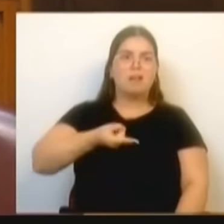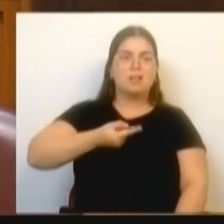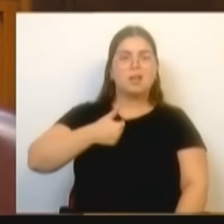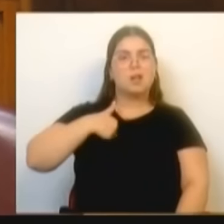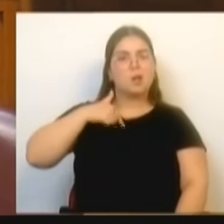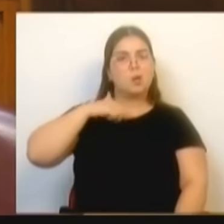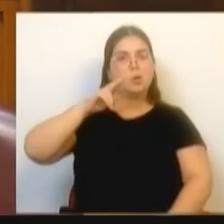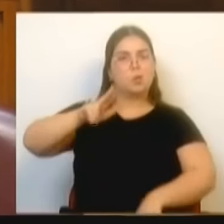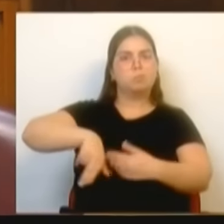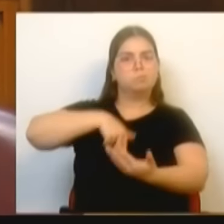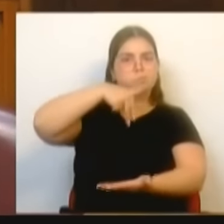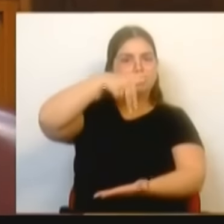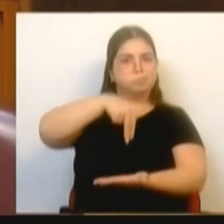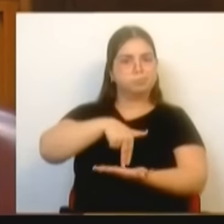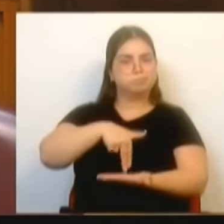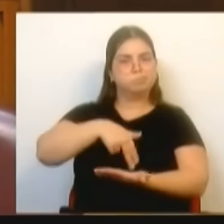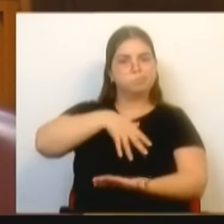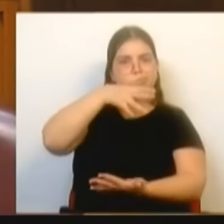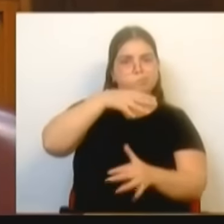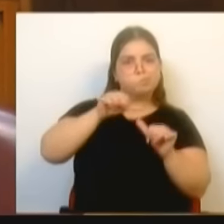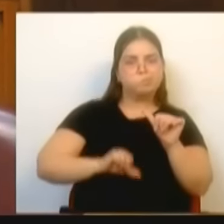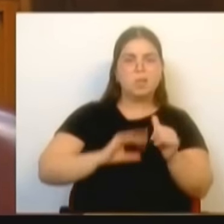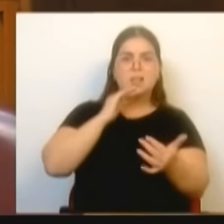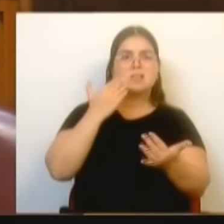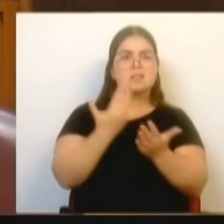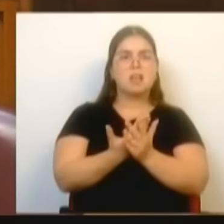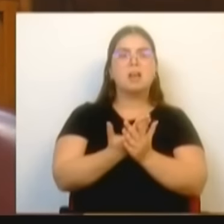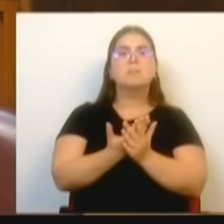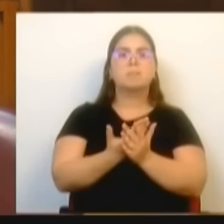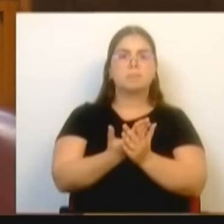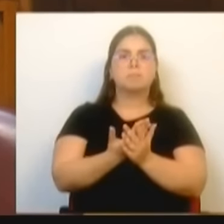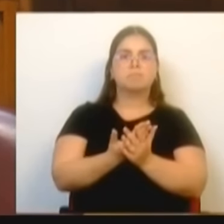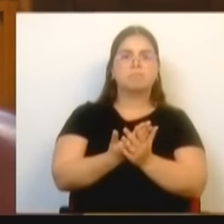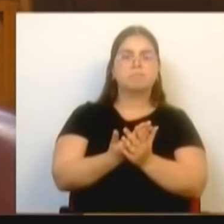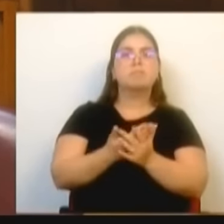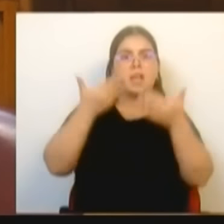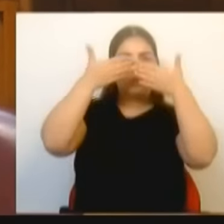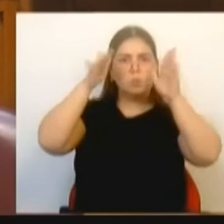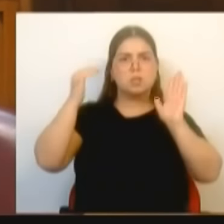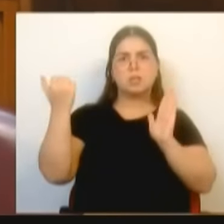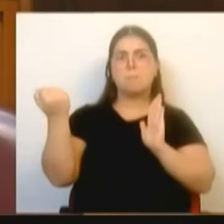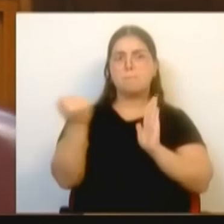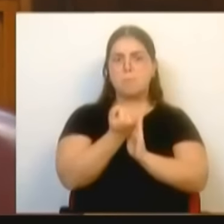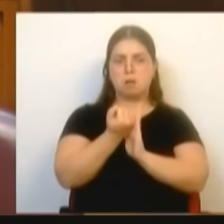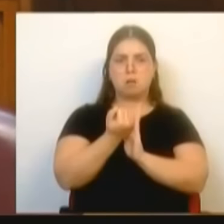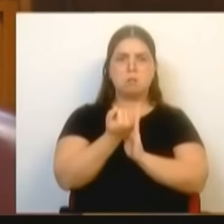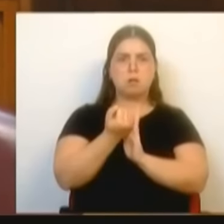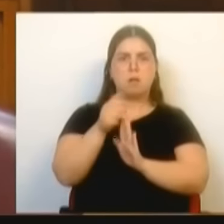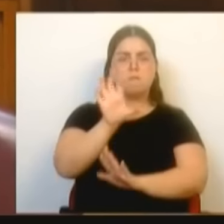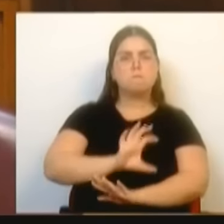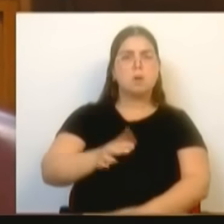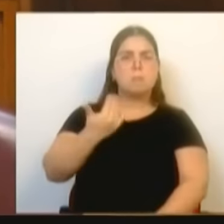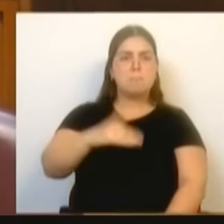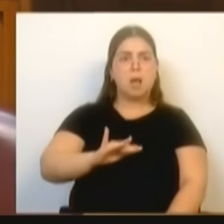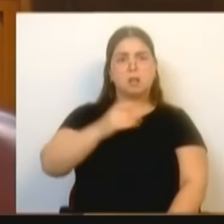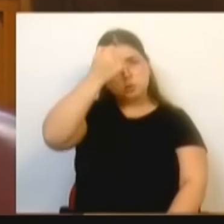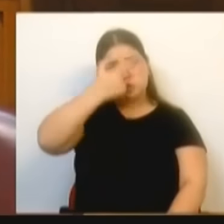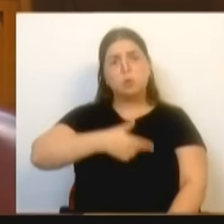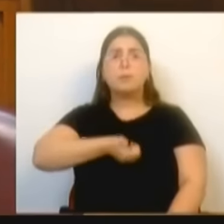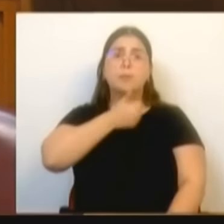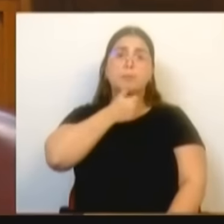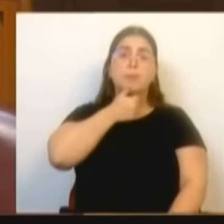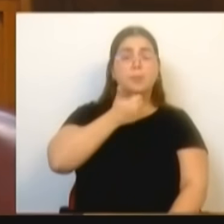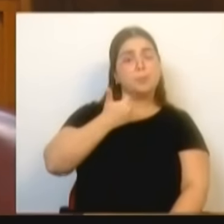fui àquela tribuna, manchei o nome e o lugar da democracia. A história fará esse juízo e dirá depois de mim e de si